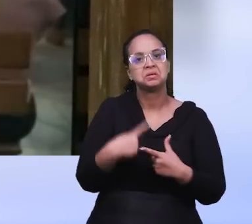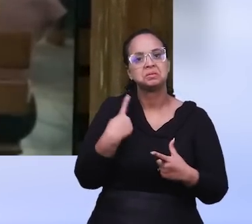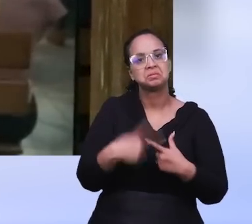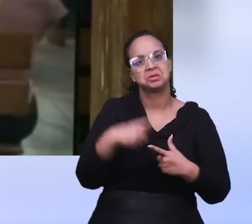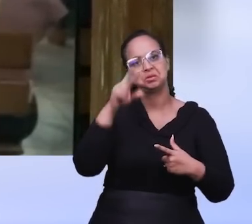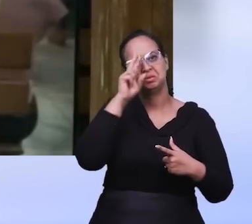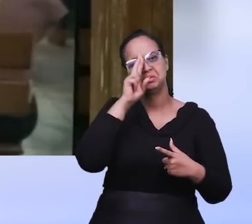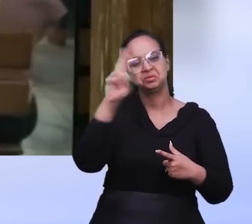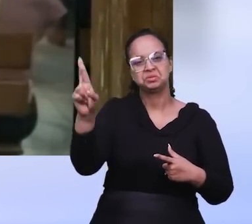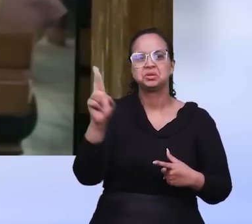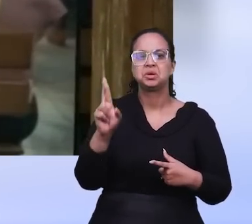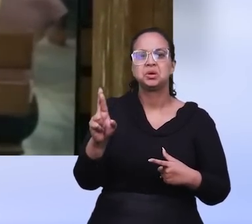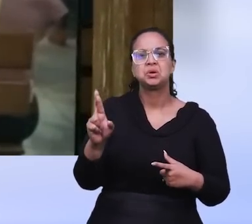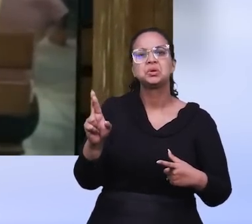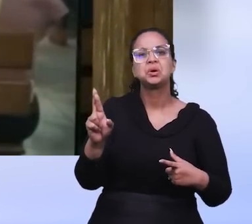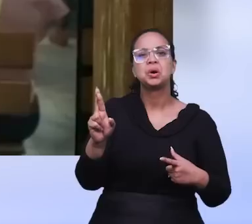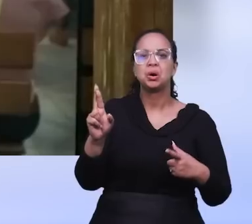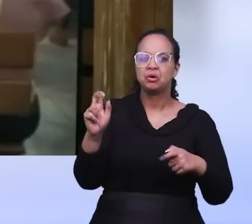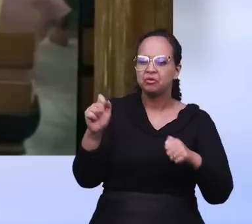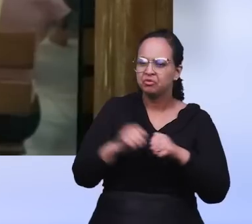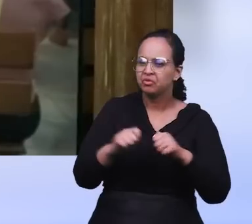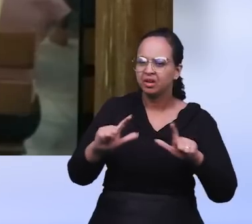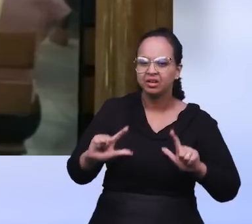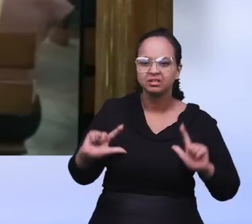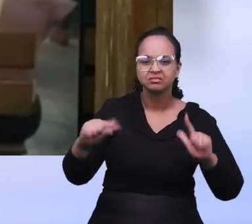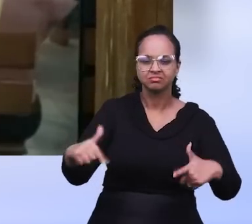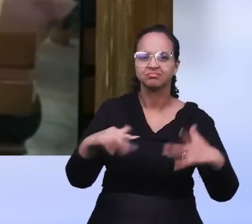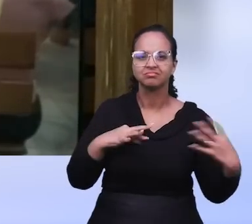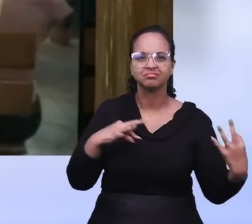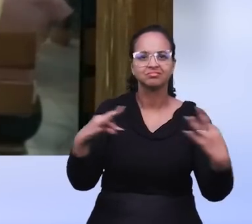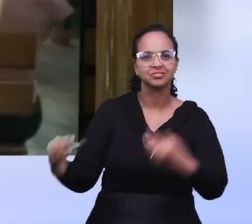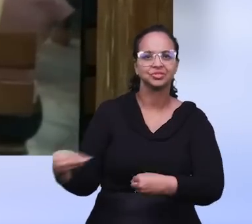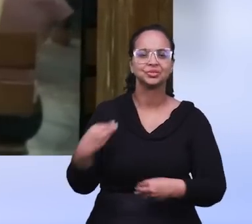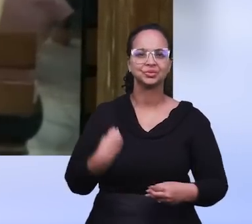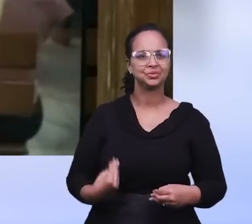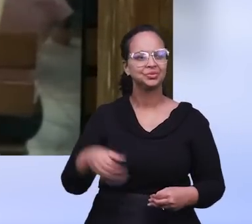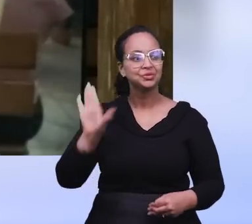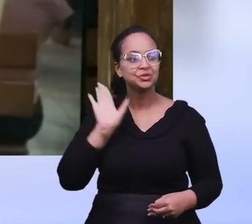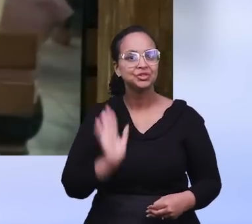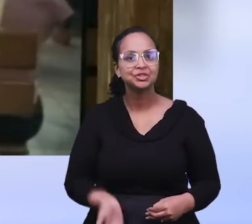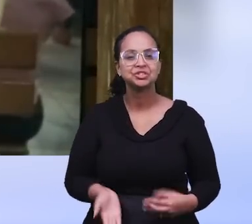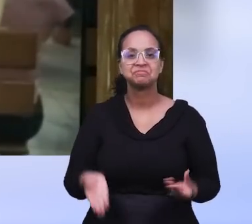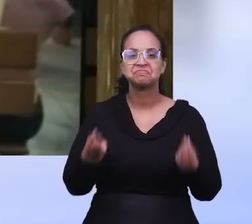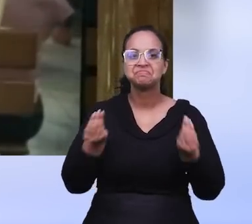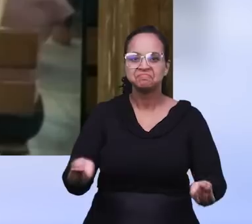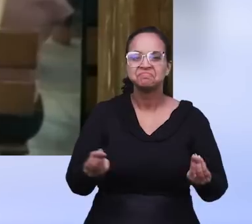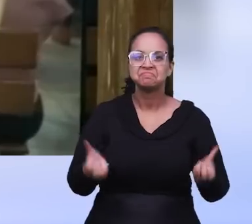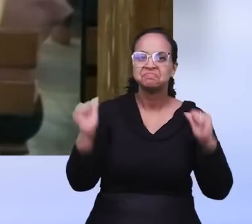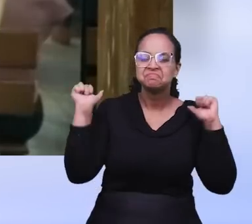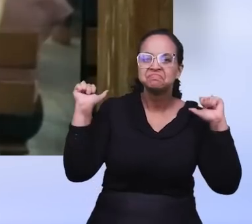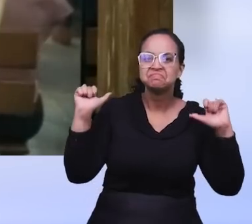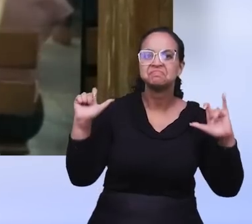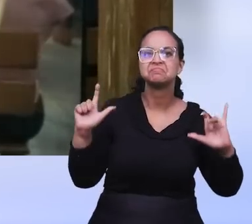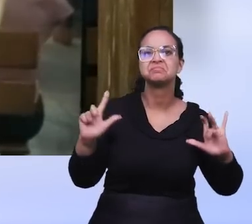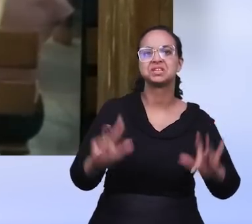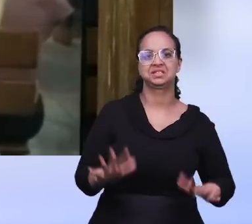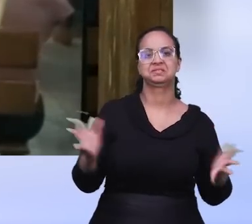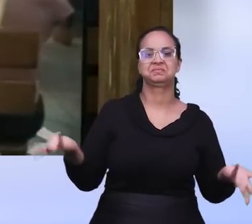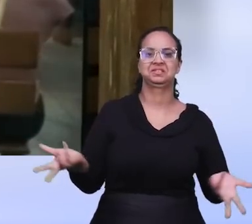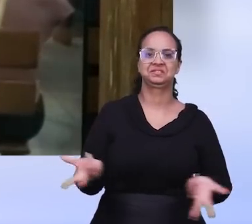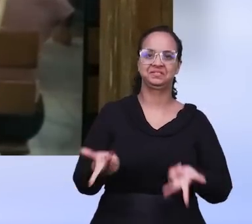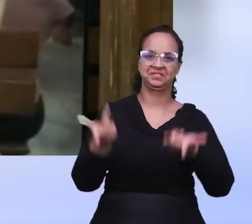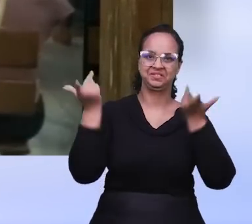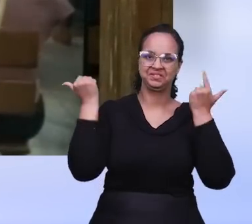propôs tudo, Ele fez tudo, providenciou tudo, e foi assim, uma bênção